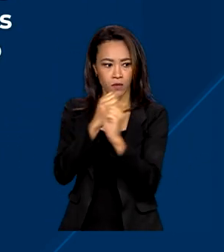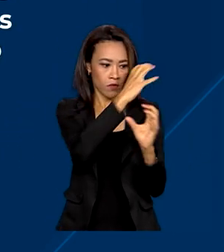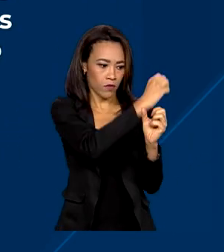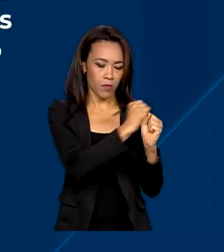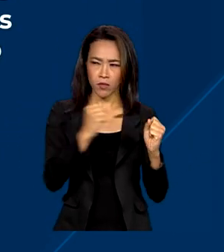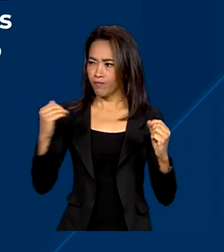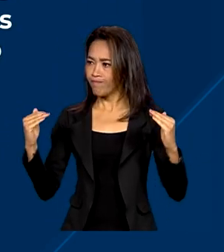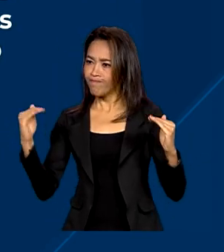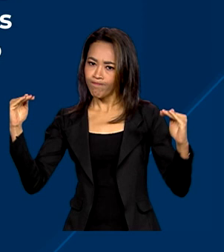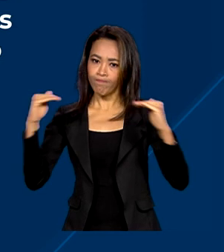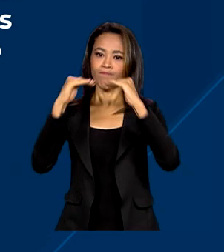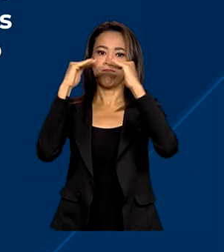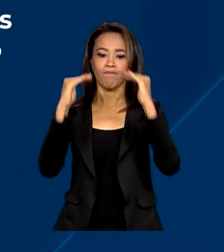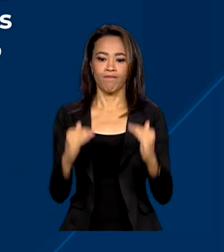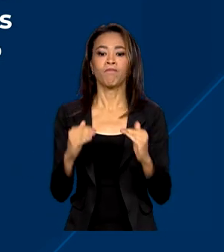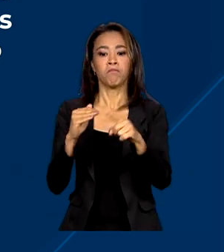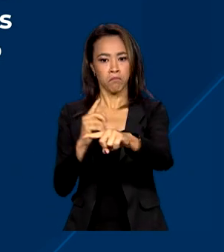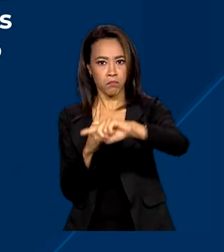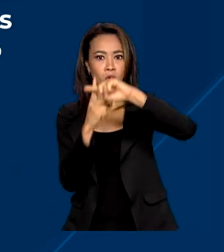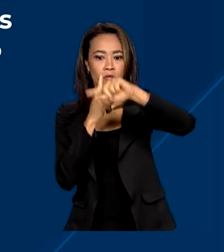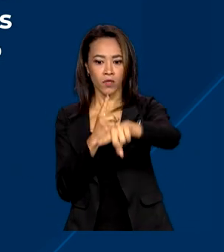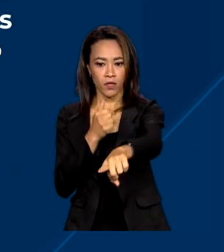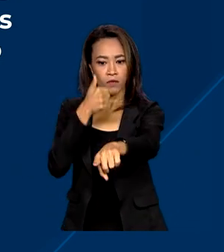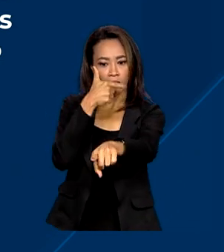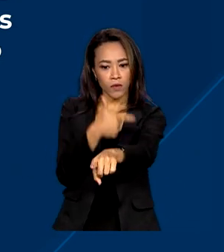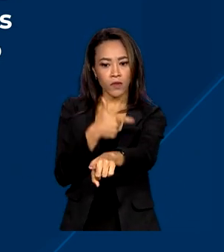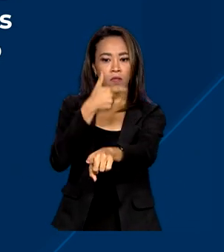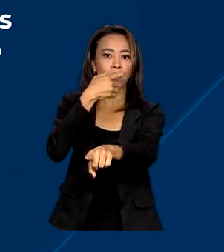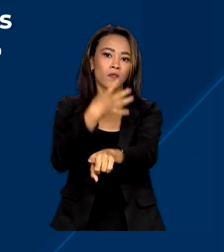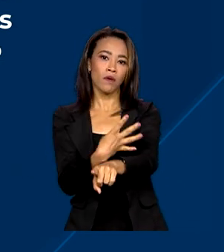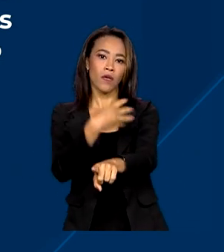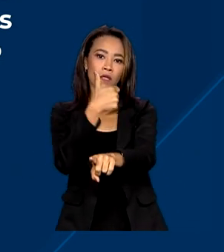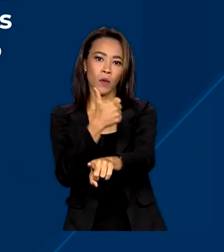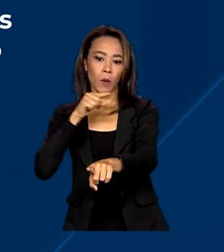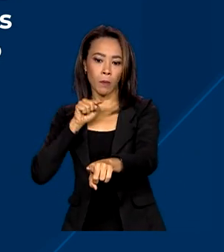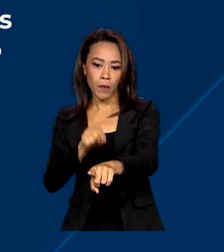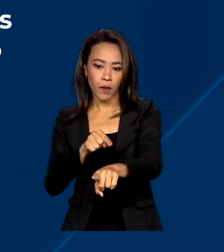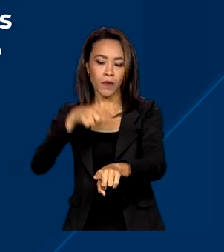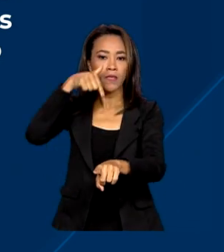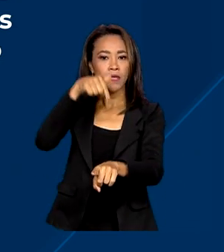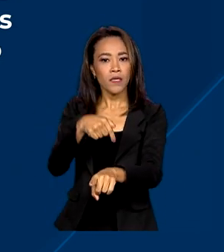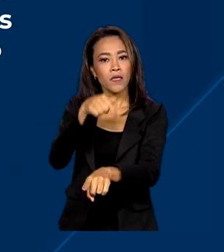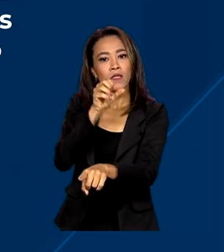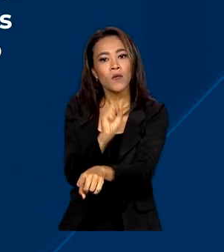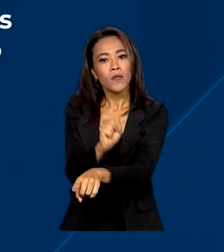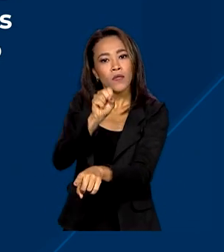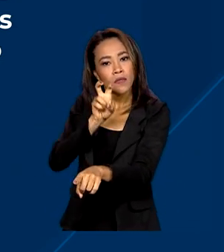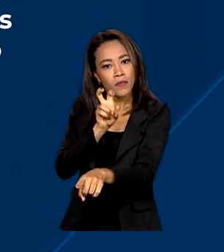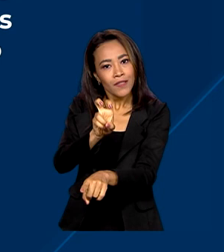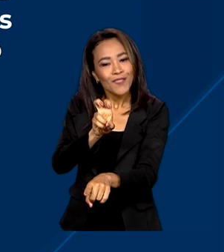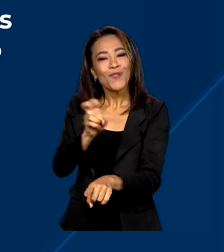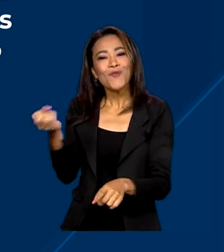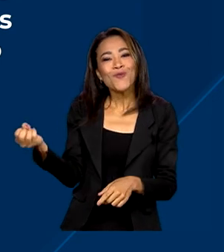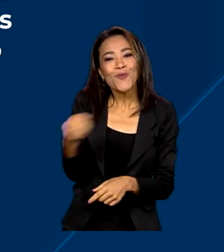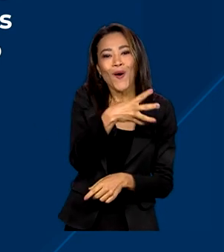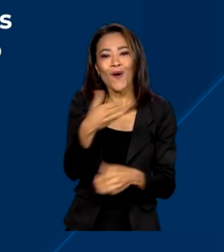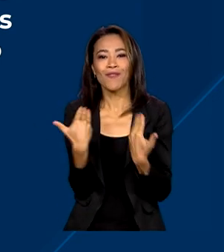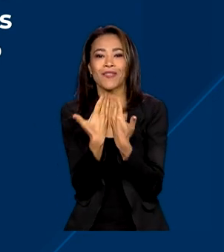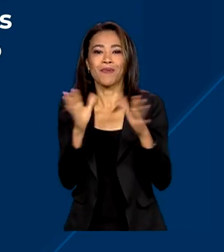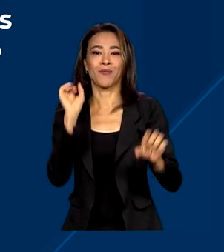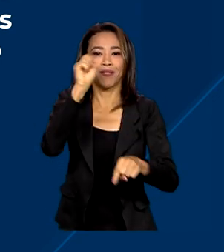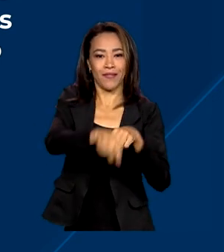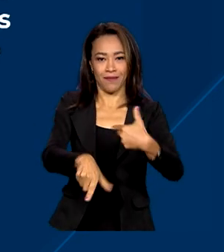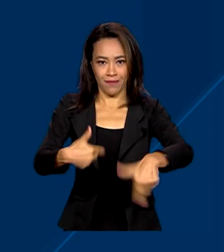demissão resultou num saldo positivo de 241 mil 785 novos postos de